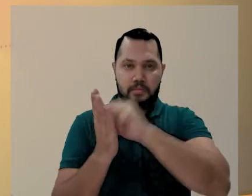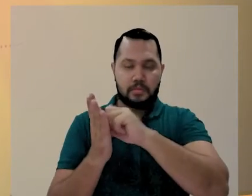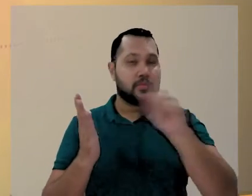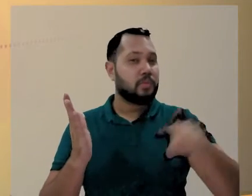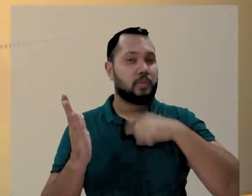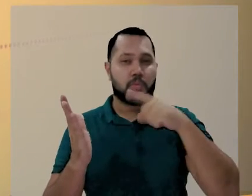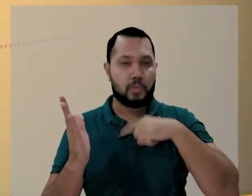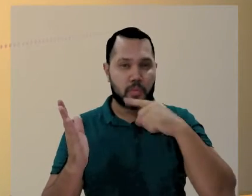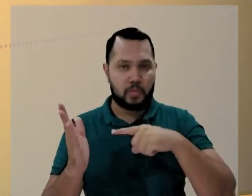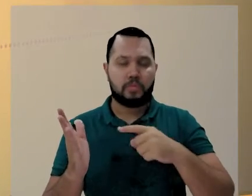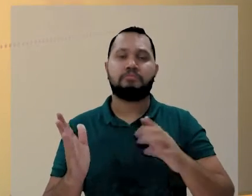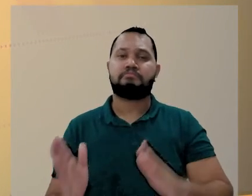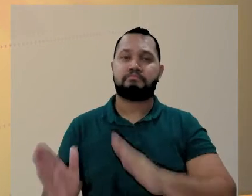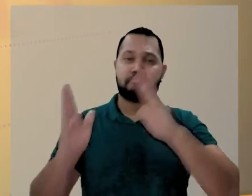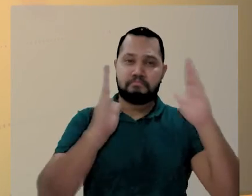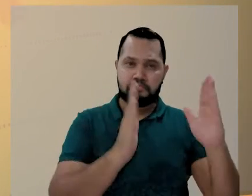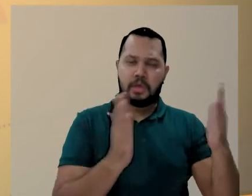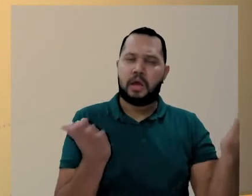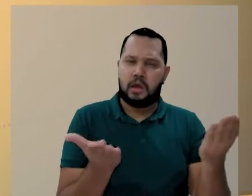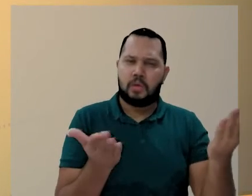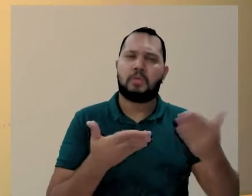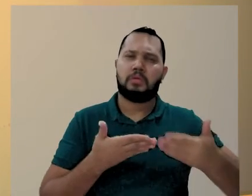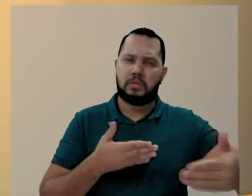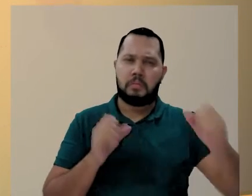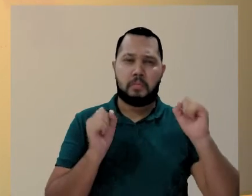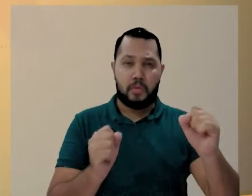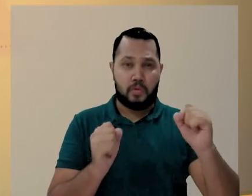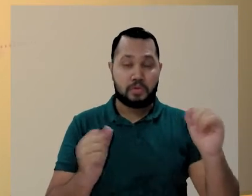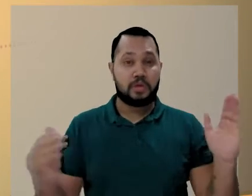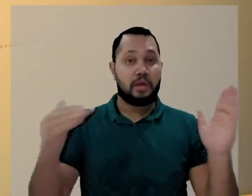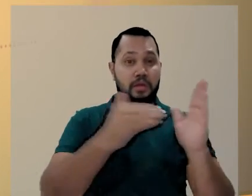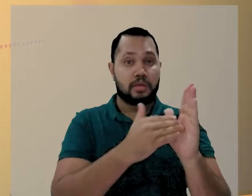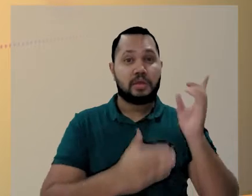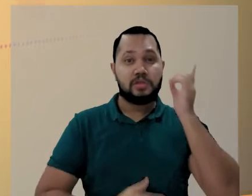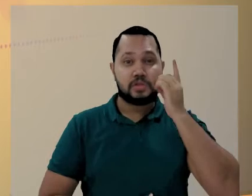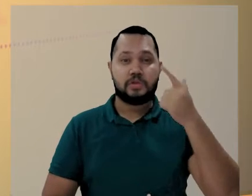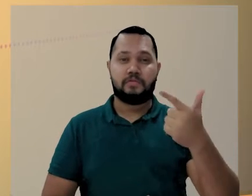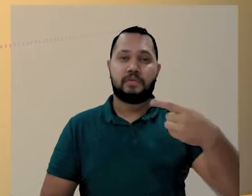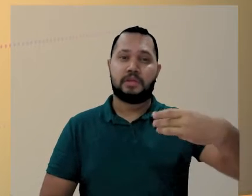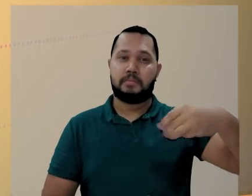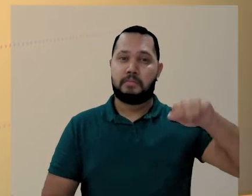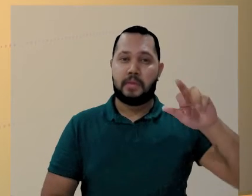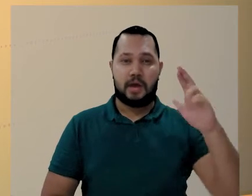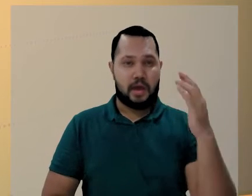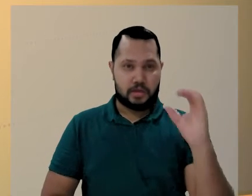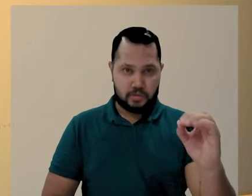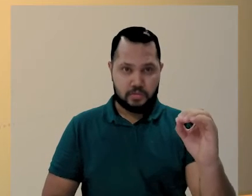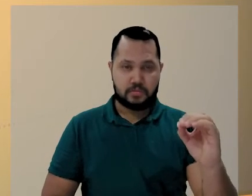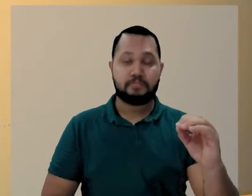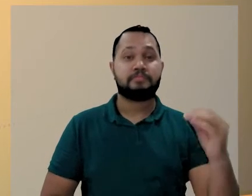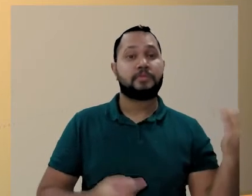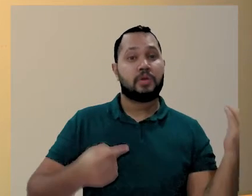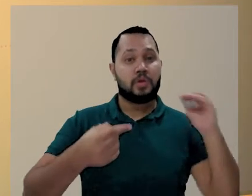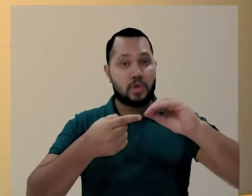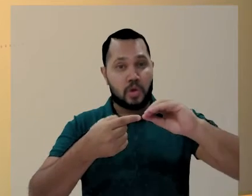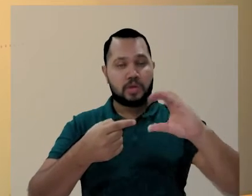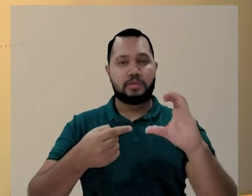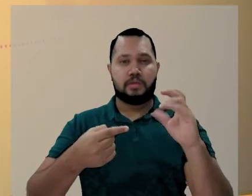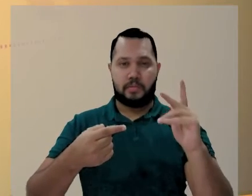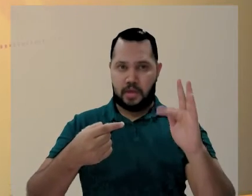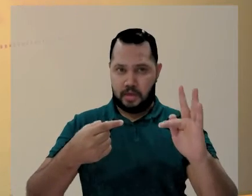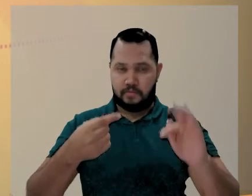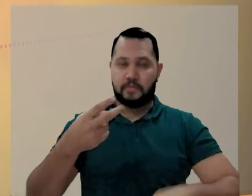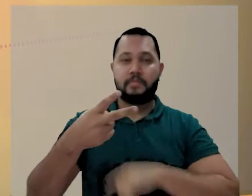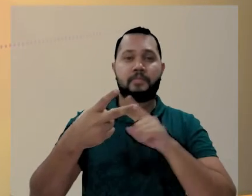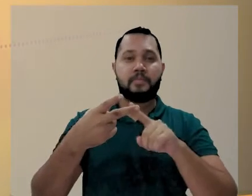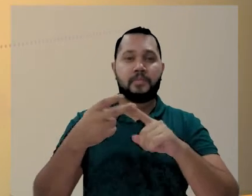credenciamento no período do primeiro turno pode fazer o teste até o dia 23 de março. Basta